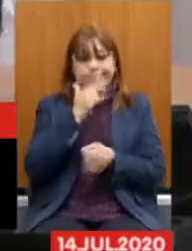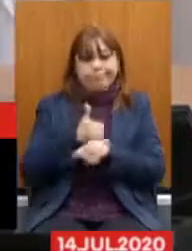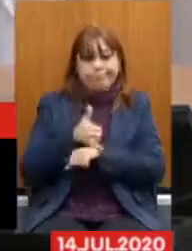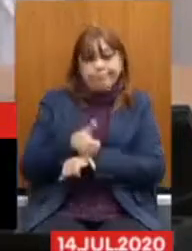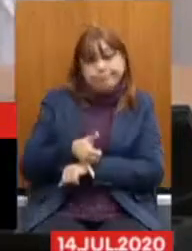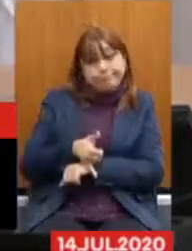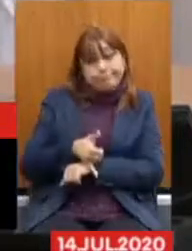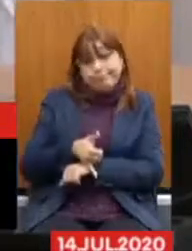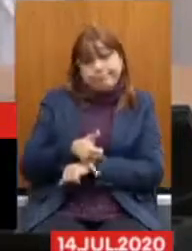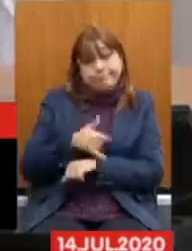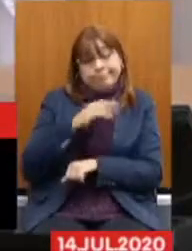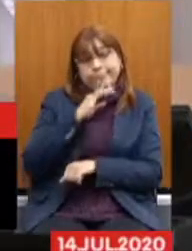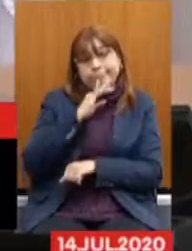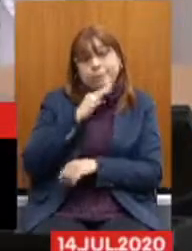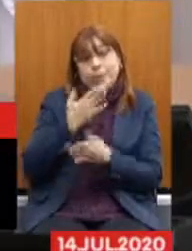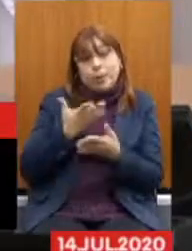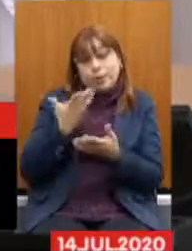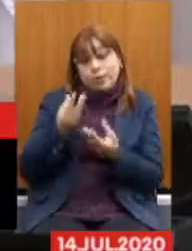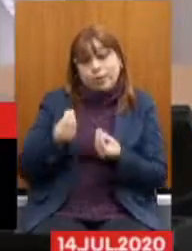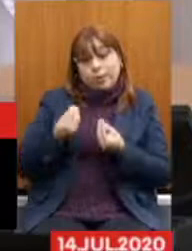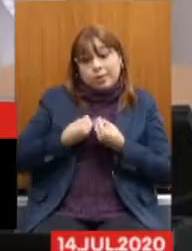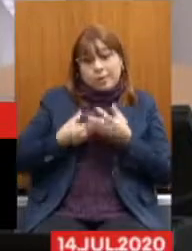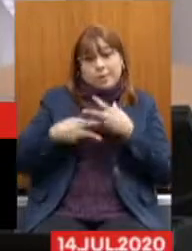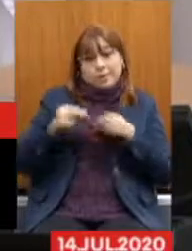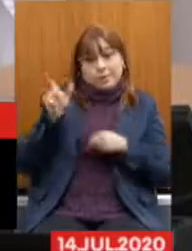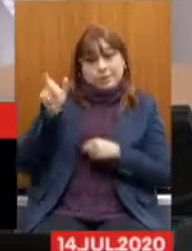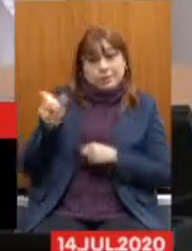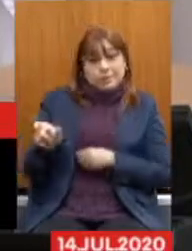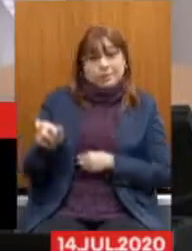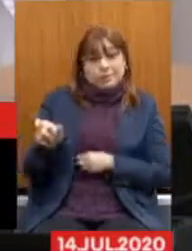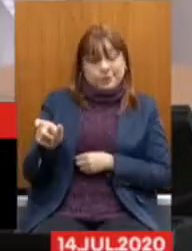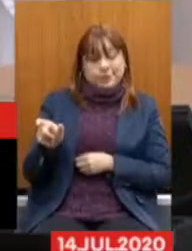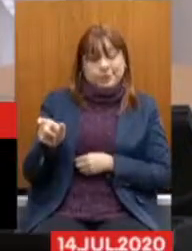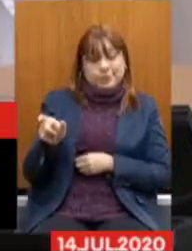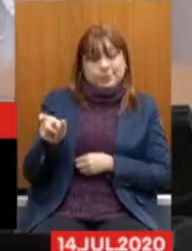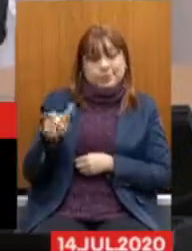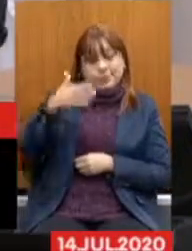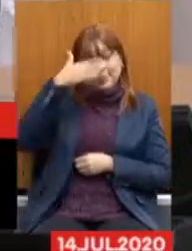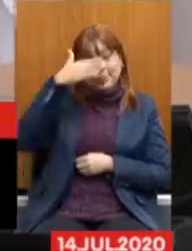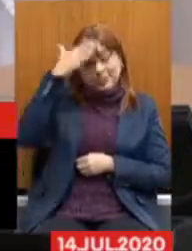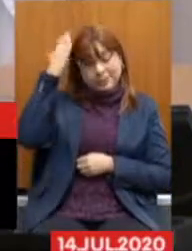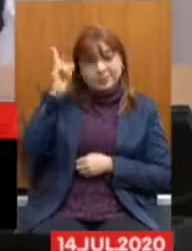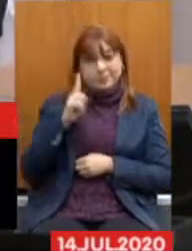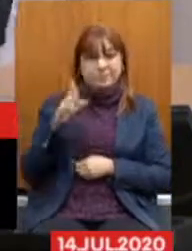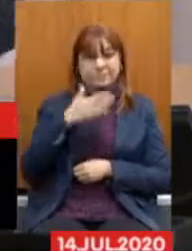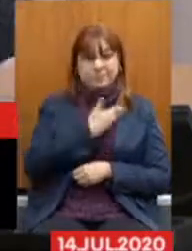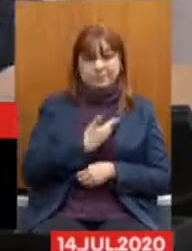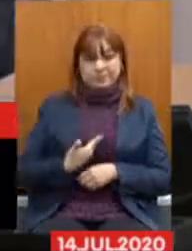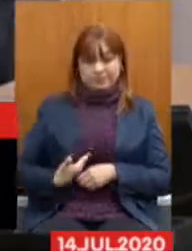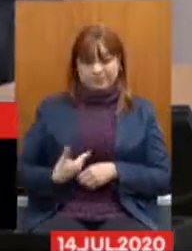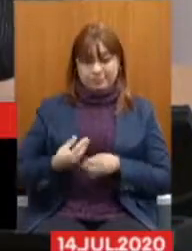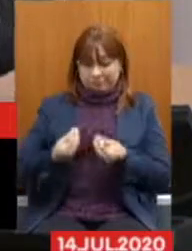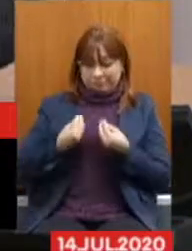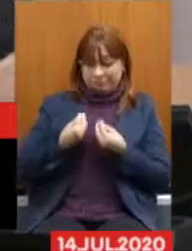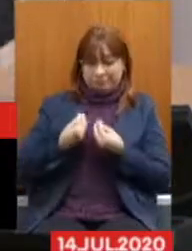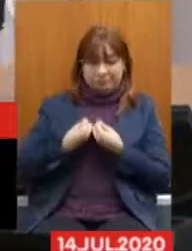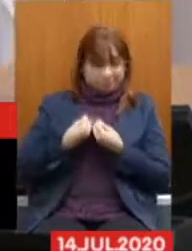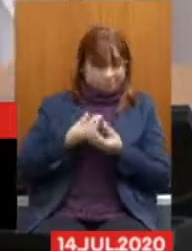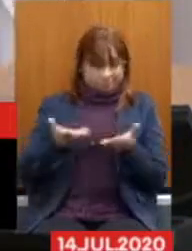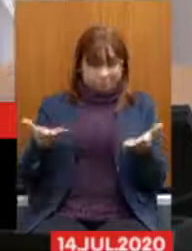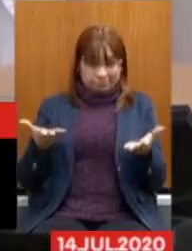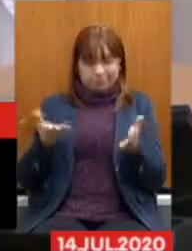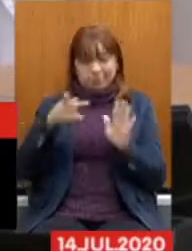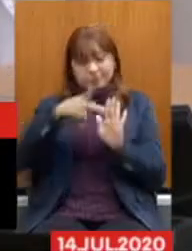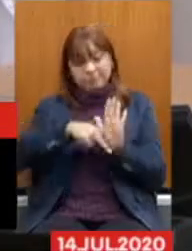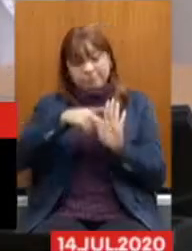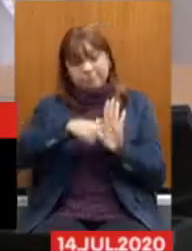recebem, de presente desse governador e desse governo, um projeto que é